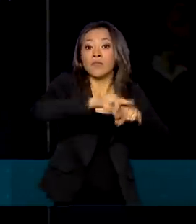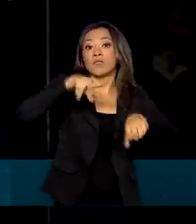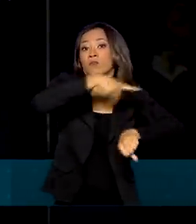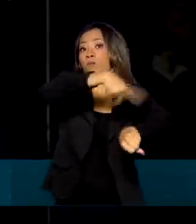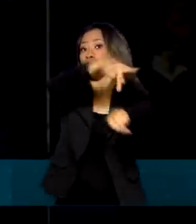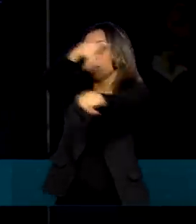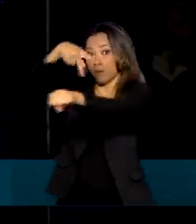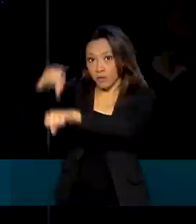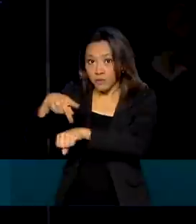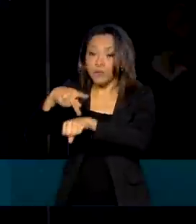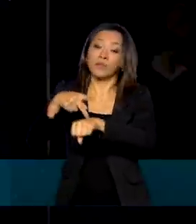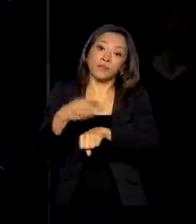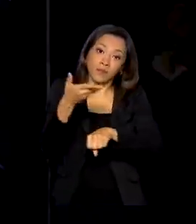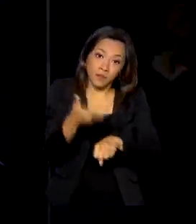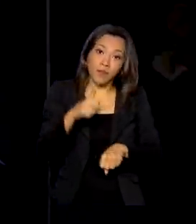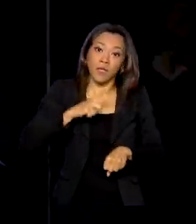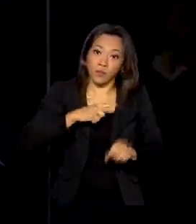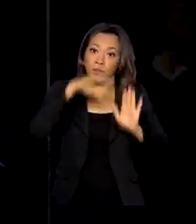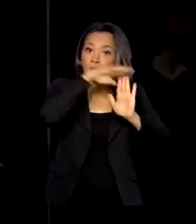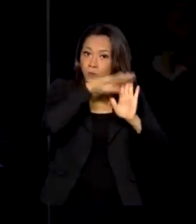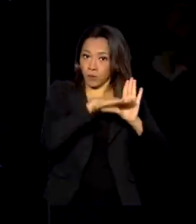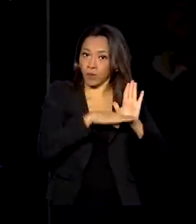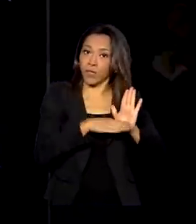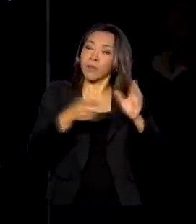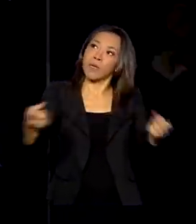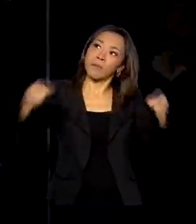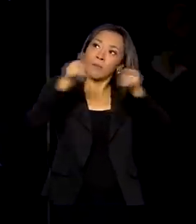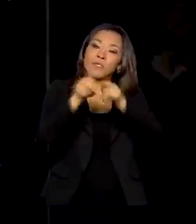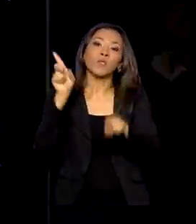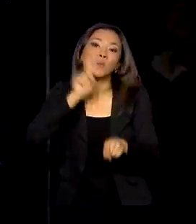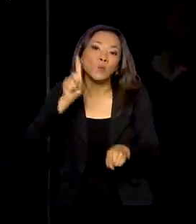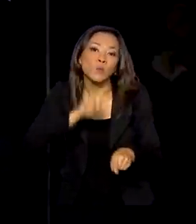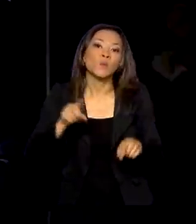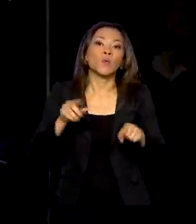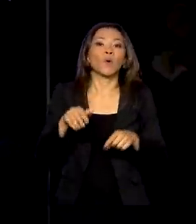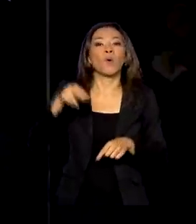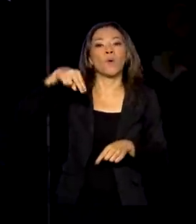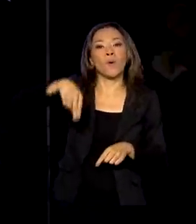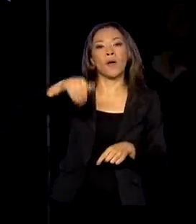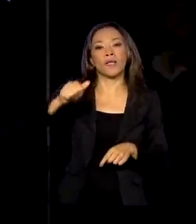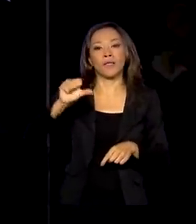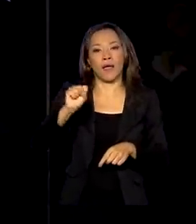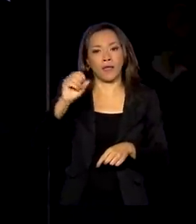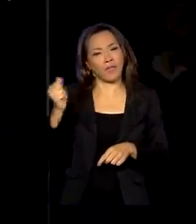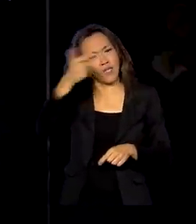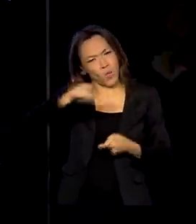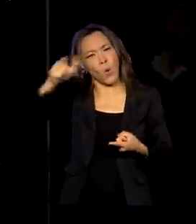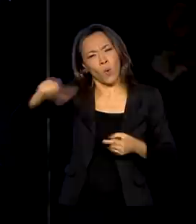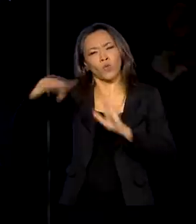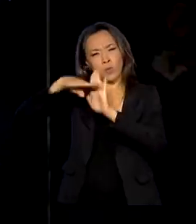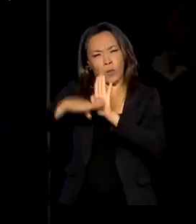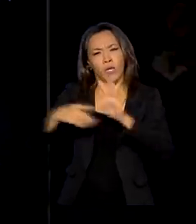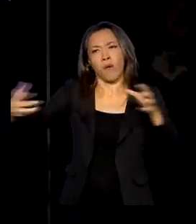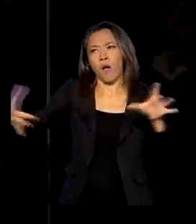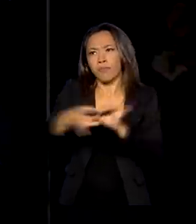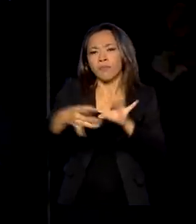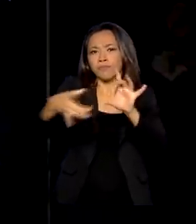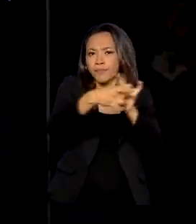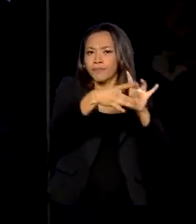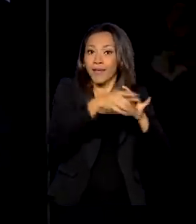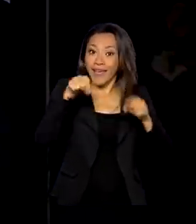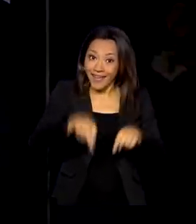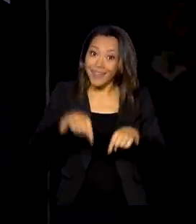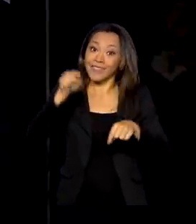com o programa Artemis, com os Estados Unidos também, com a NASA e outros programas. Então, gente, essa é a decolagem